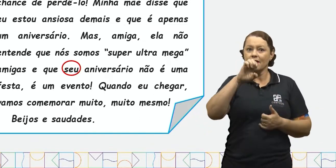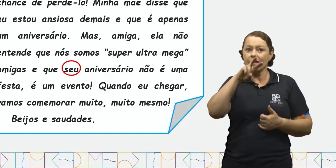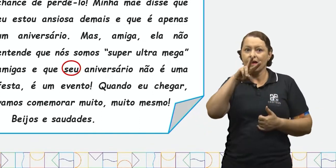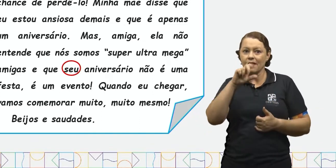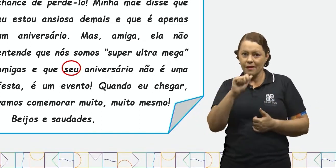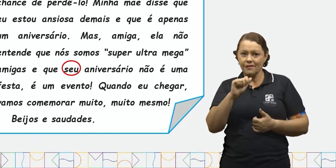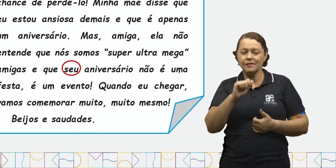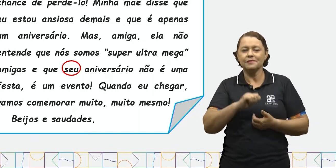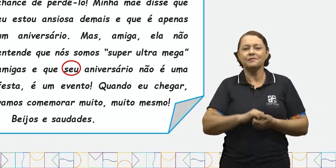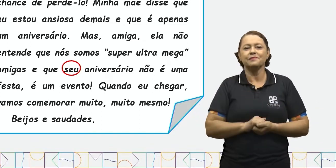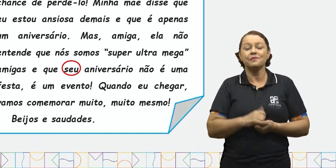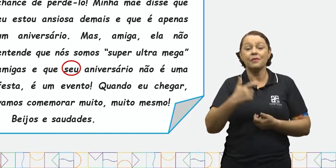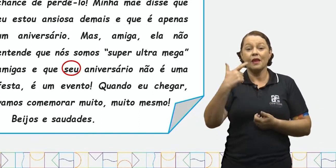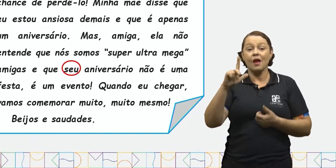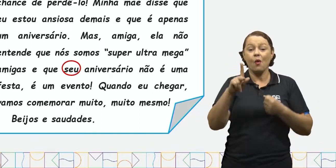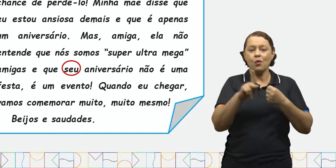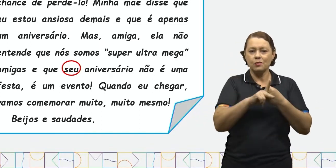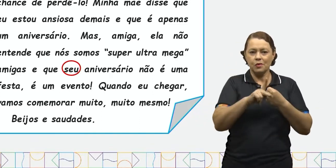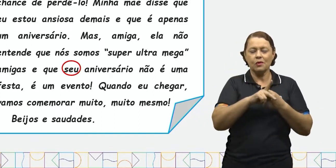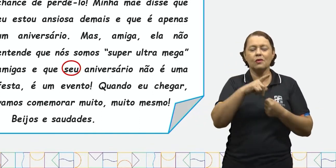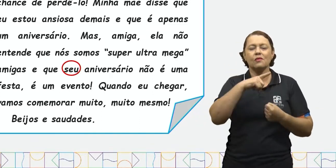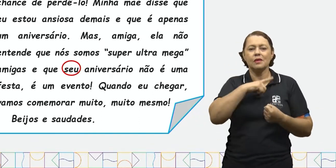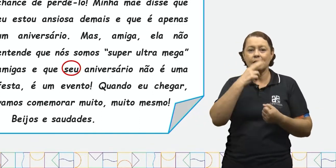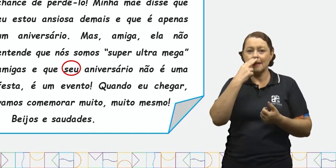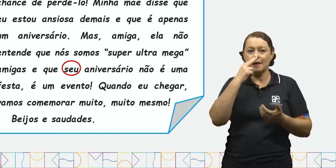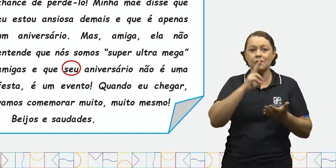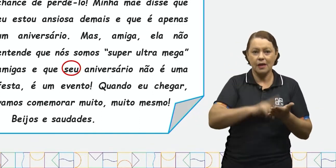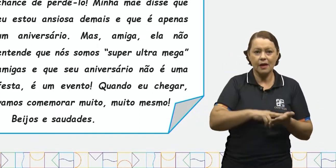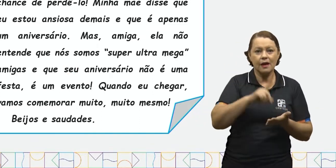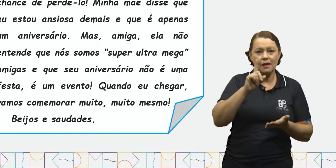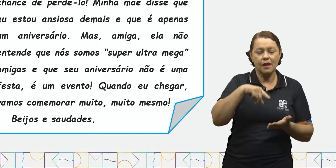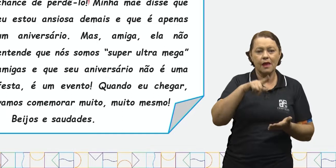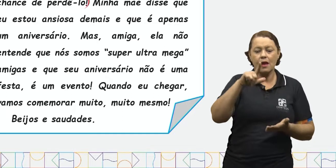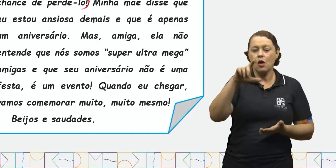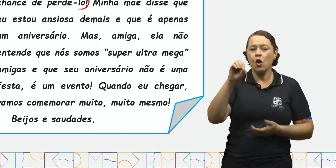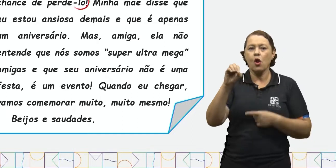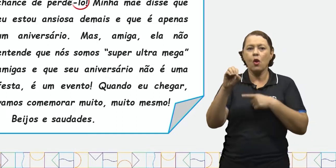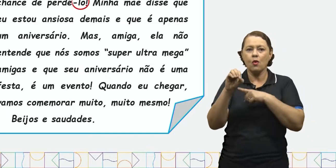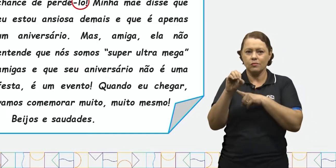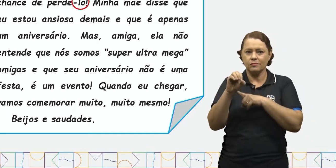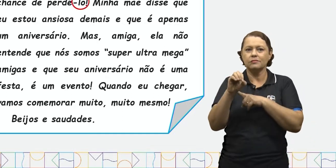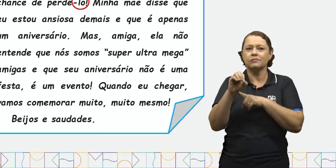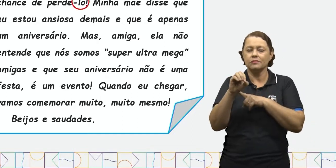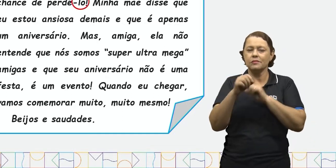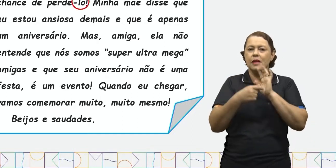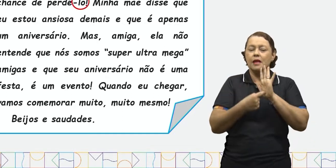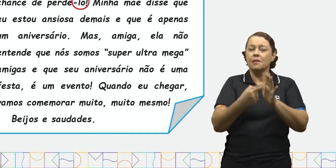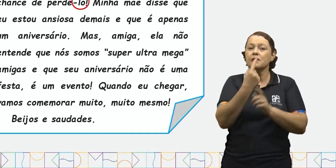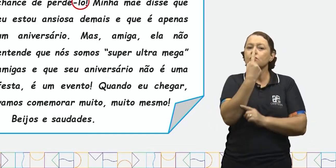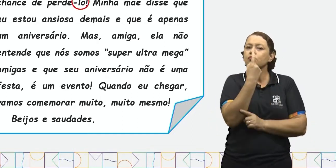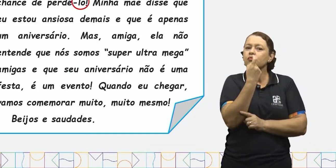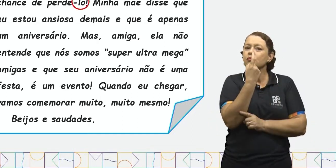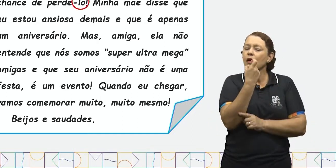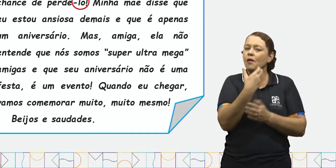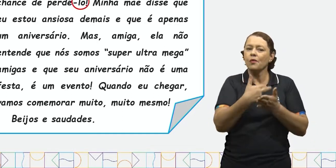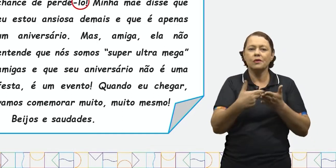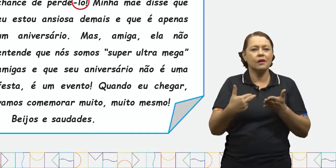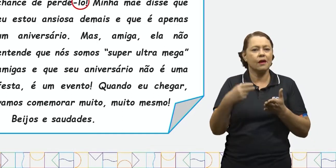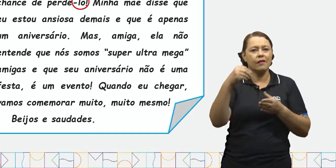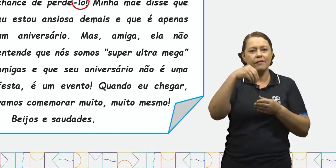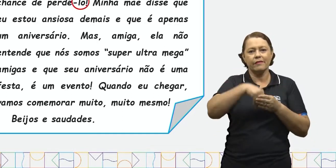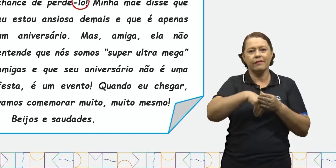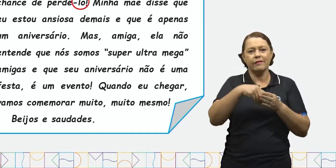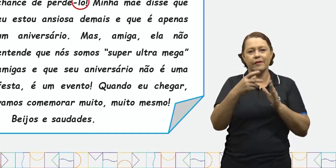Outro pronome que temos nesta carta é o pronome lo. Ele aparece apenas uma vez no texto